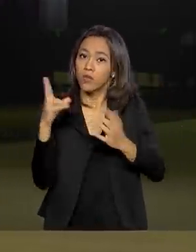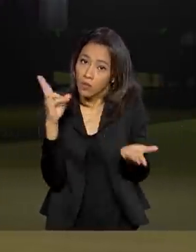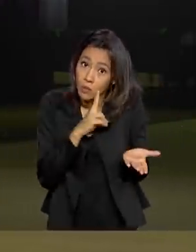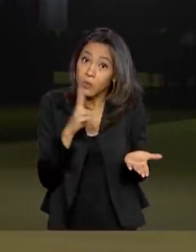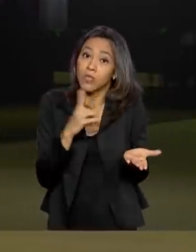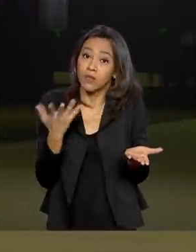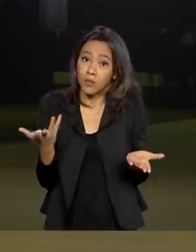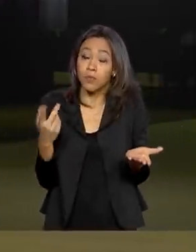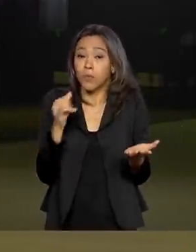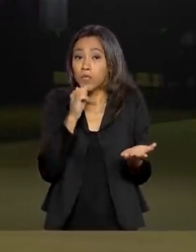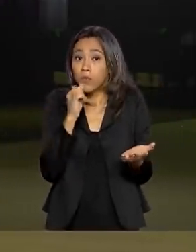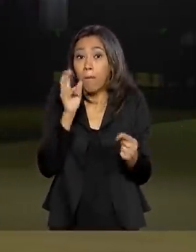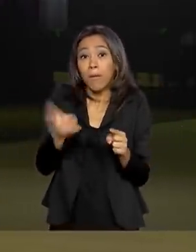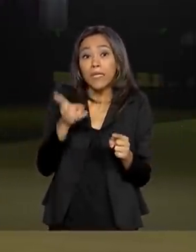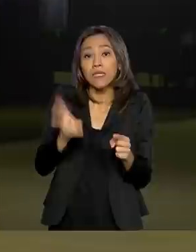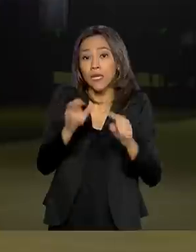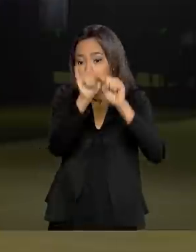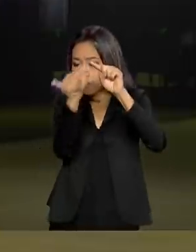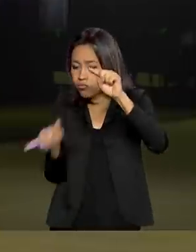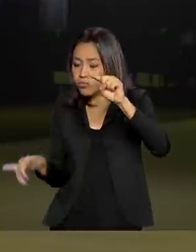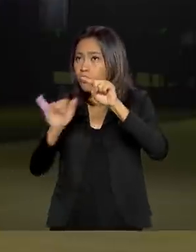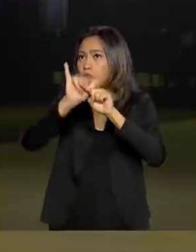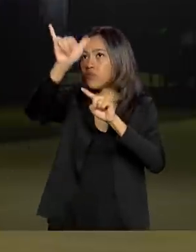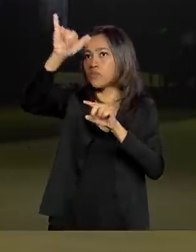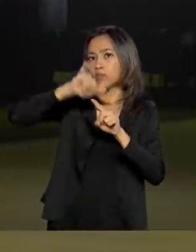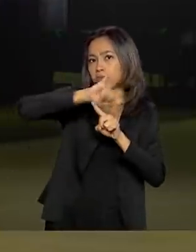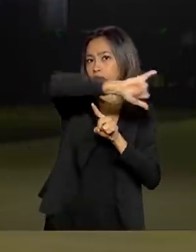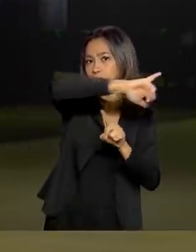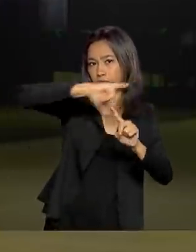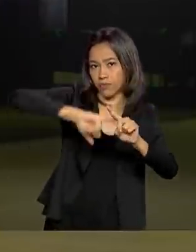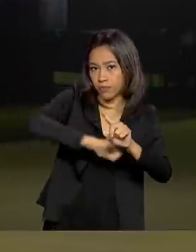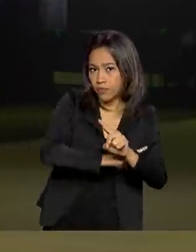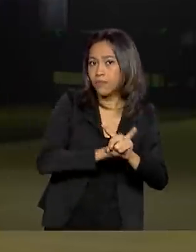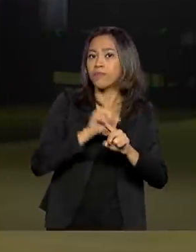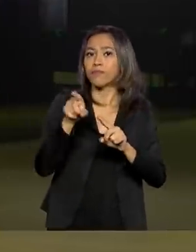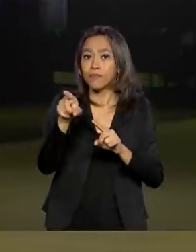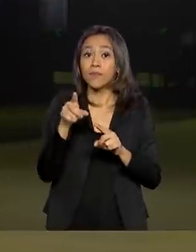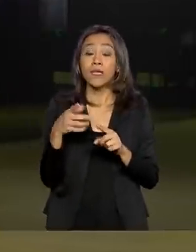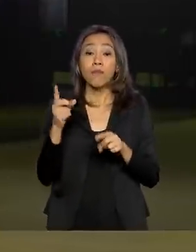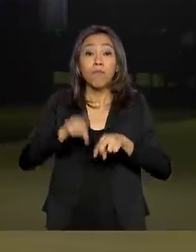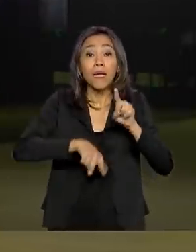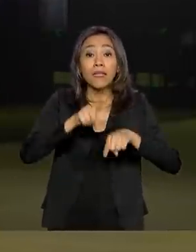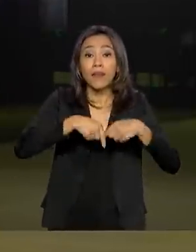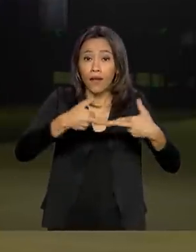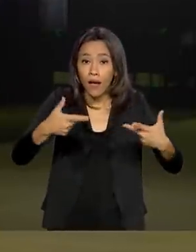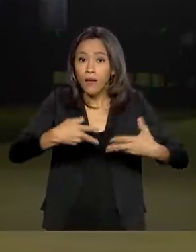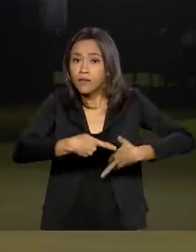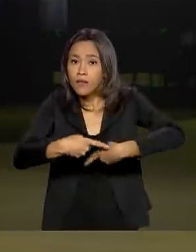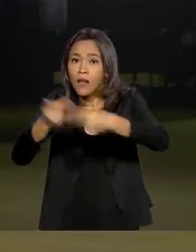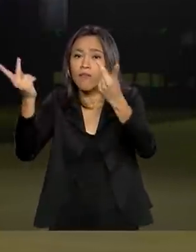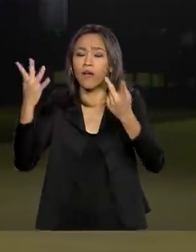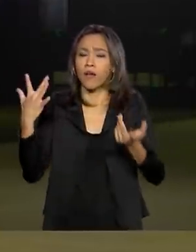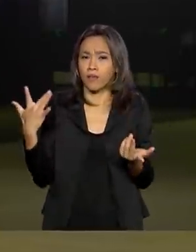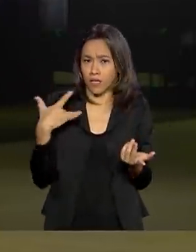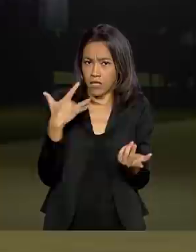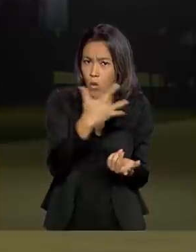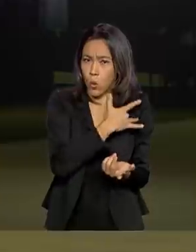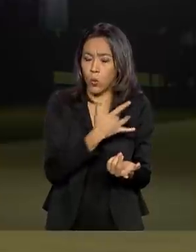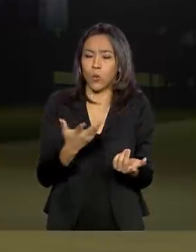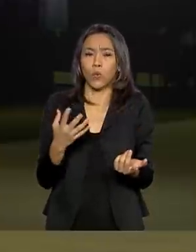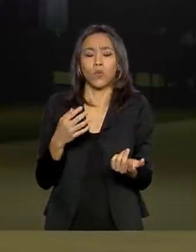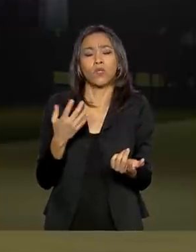de determinados voos e manter esse fluxo aéreo, que vai ser importante, até para o deslocamento de equipamentos médicos, GPIs, de